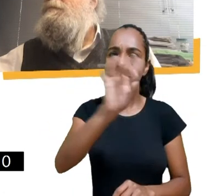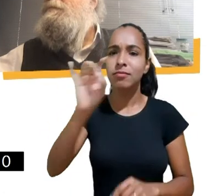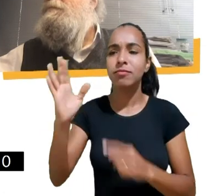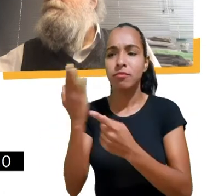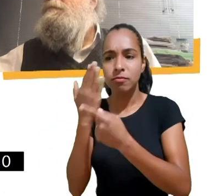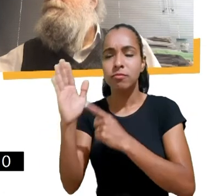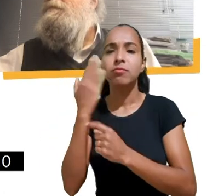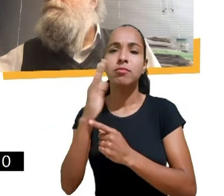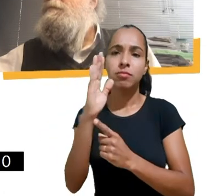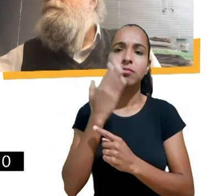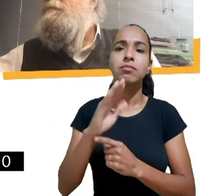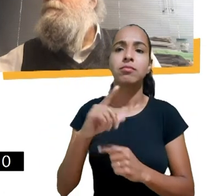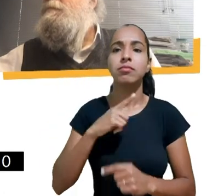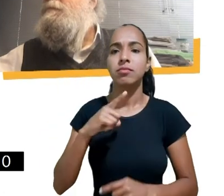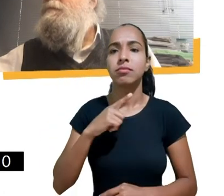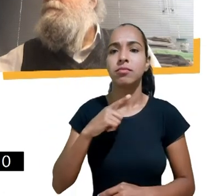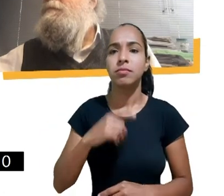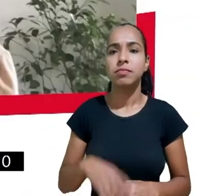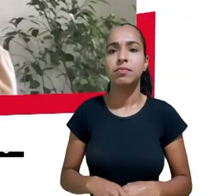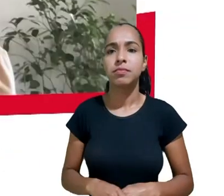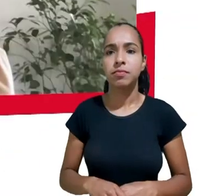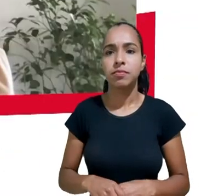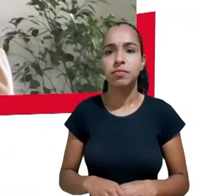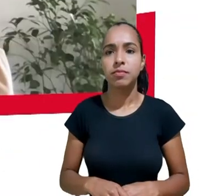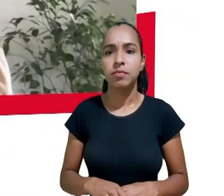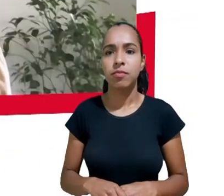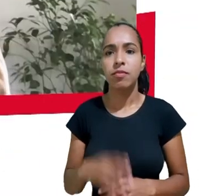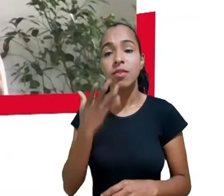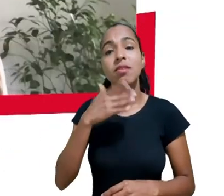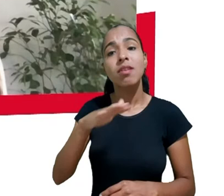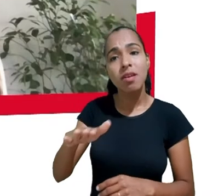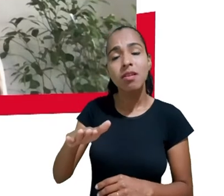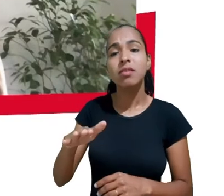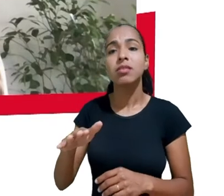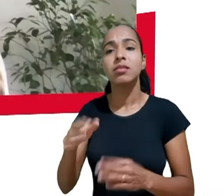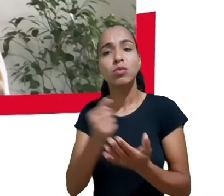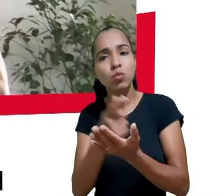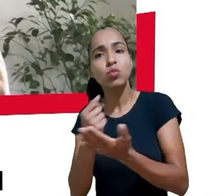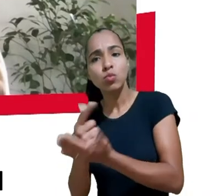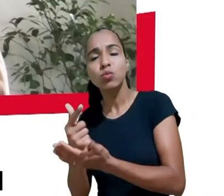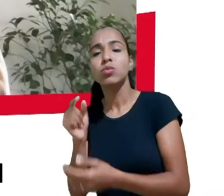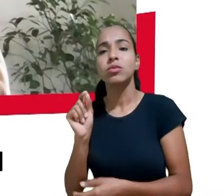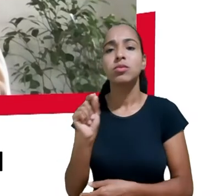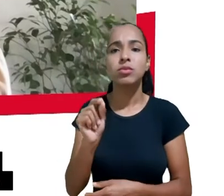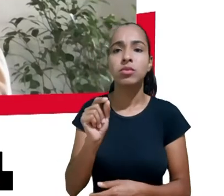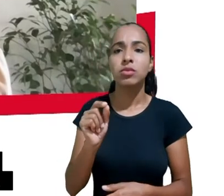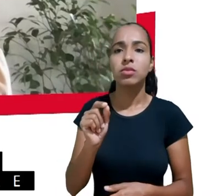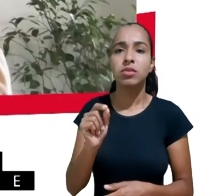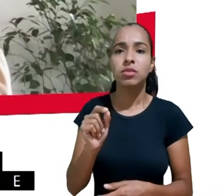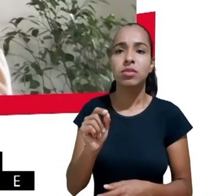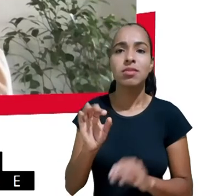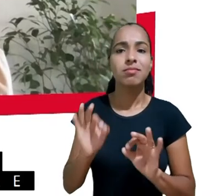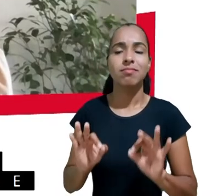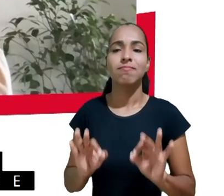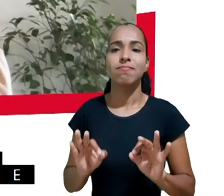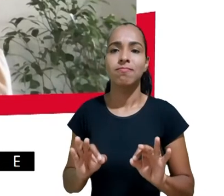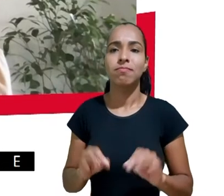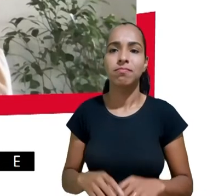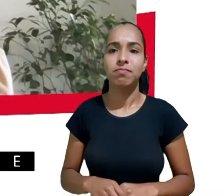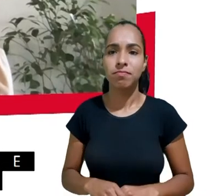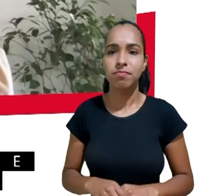Construtivo do Criança e Consumo sempre presente muito atuante e na expectativa e